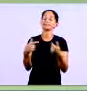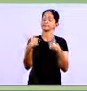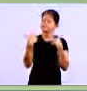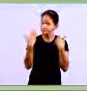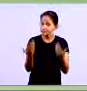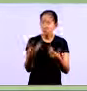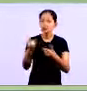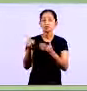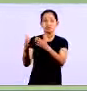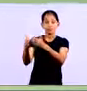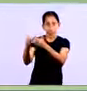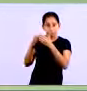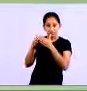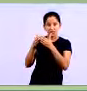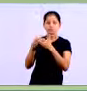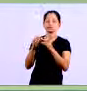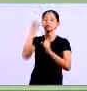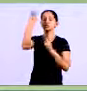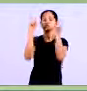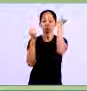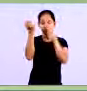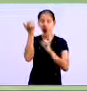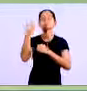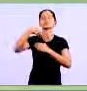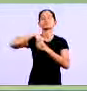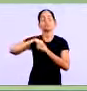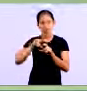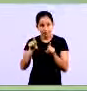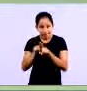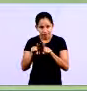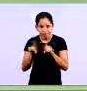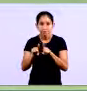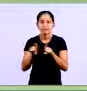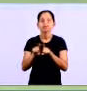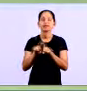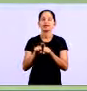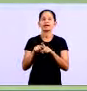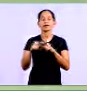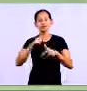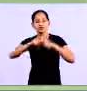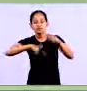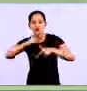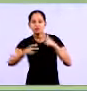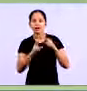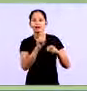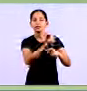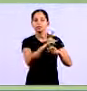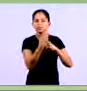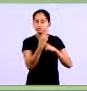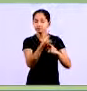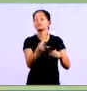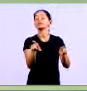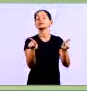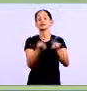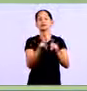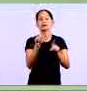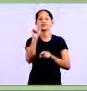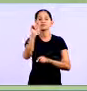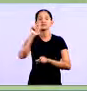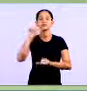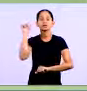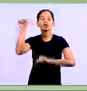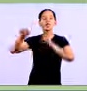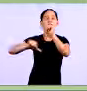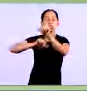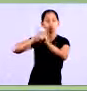ainda. Mas na indústria também tem, e nos serviços também. Por quê? Porque essa relação que eu faço com o mercado, ela c um capital de giro para mim.